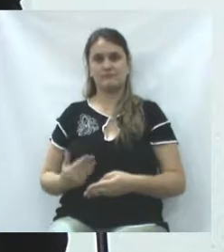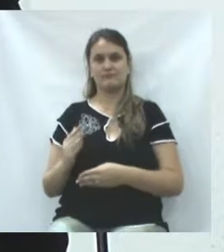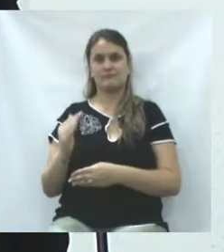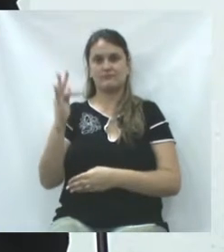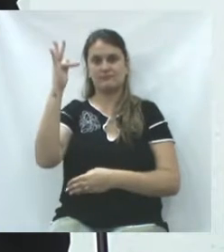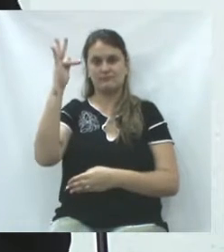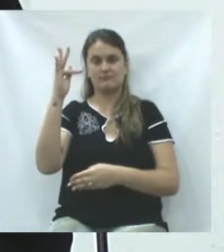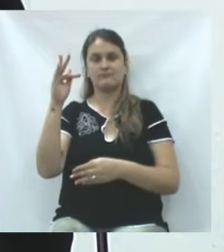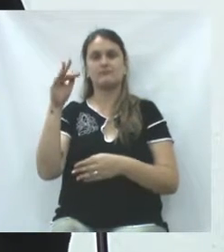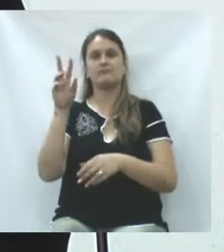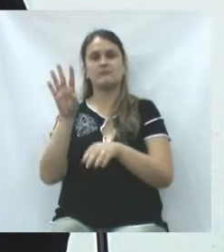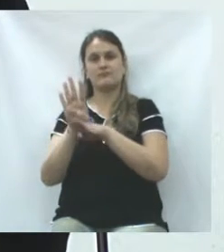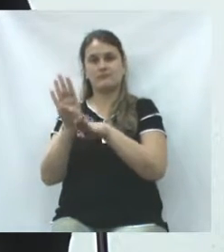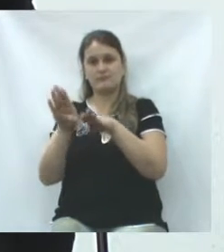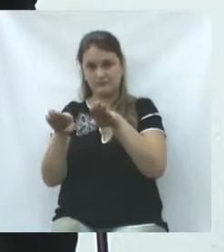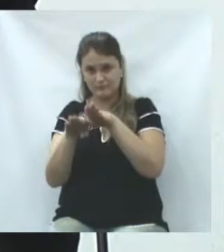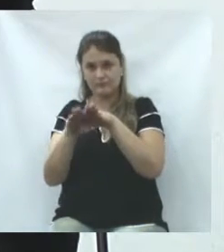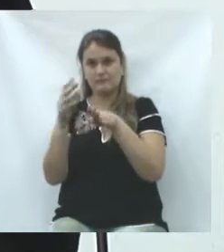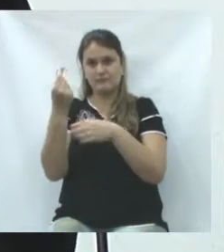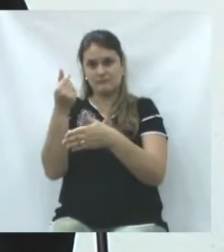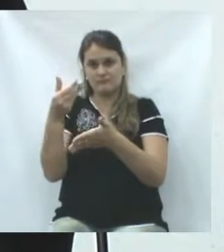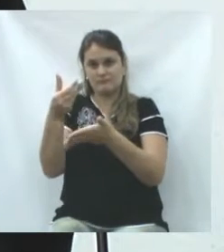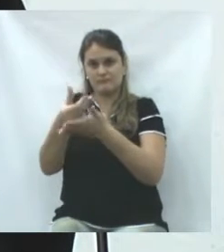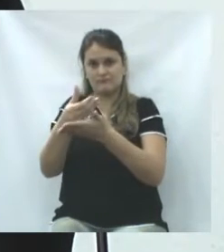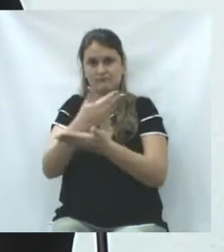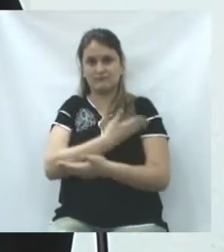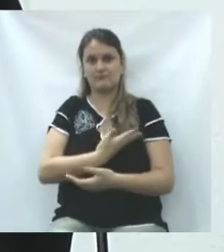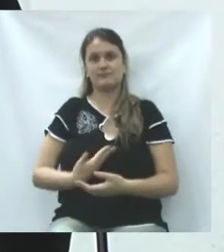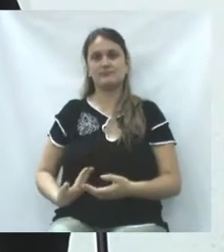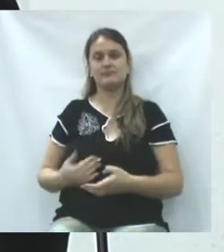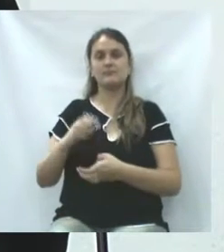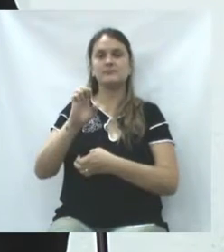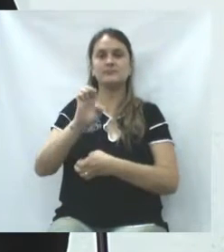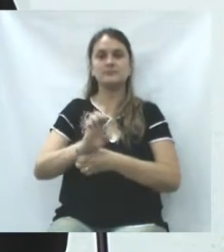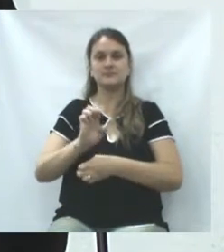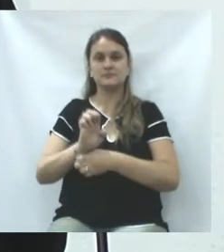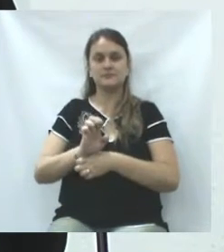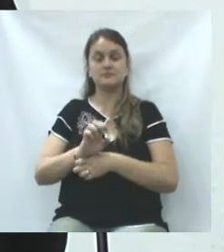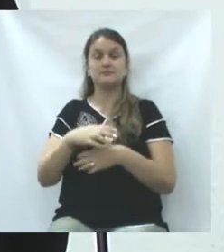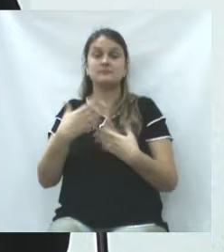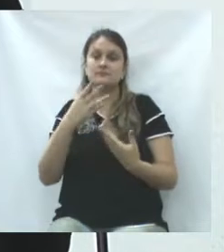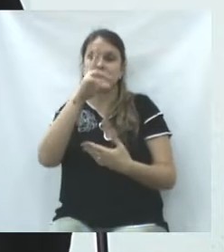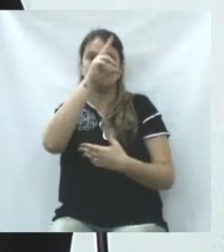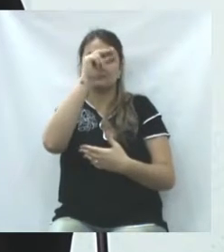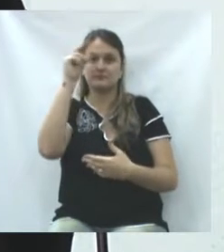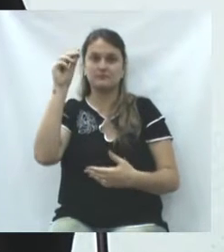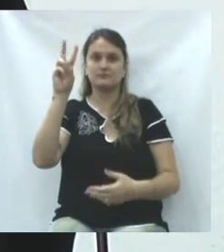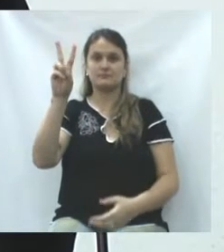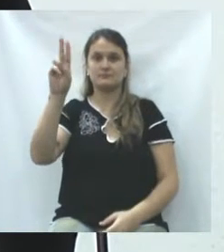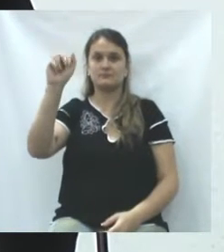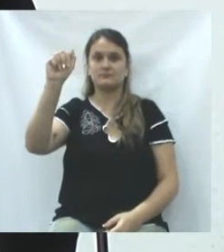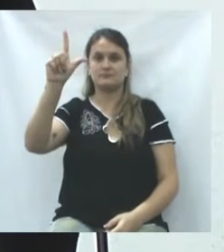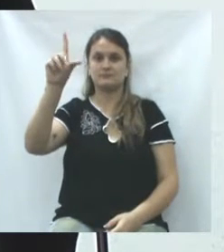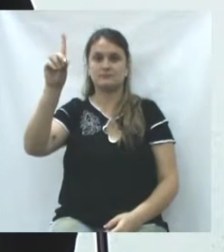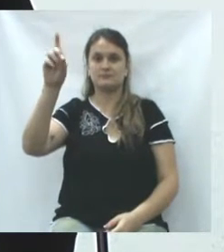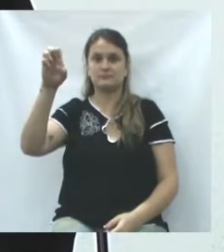e a manutenção e o pessoal é do governo estadual e que o prefeito Valdemar